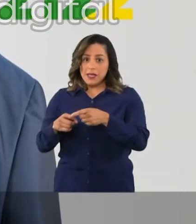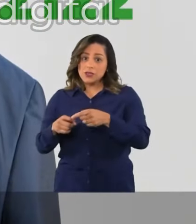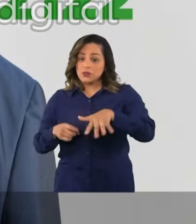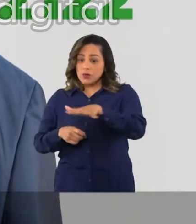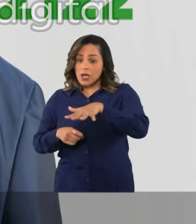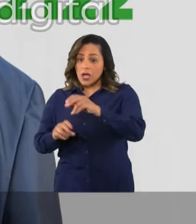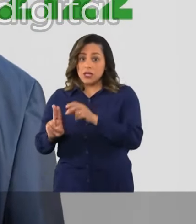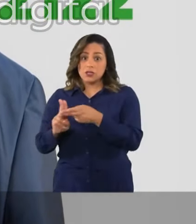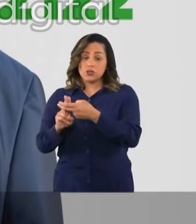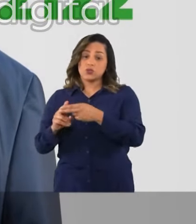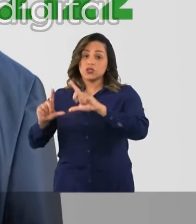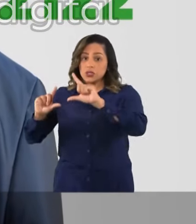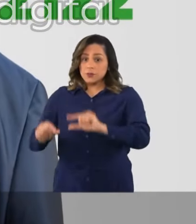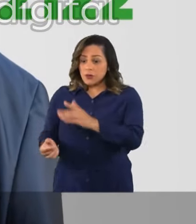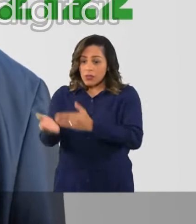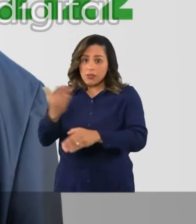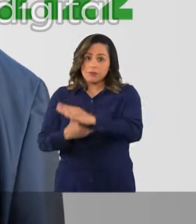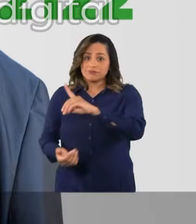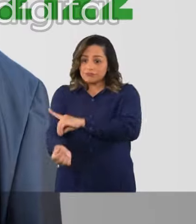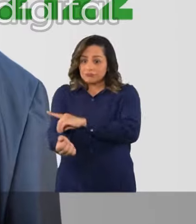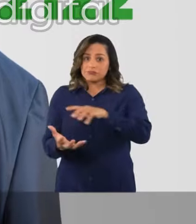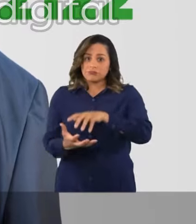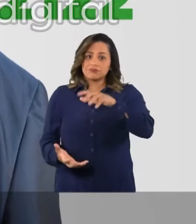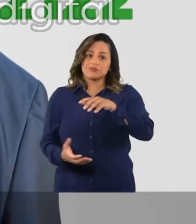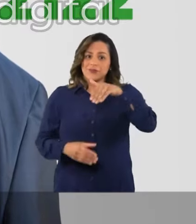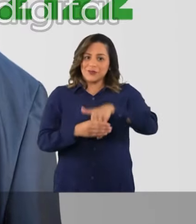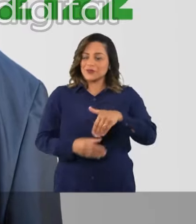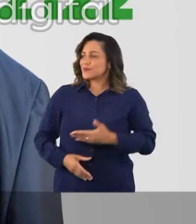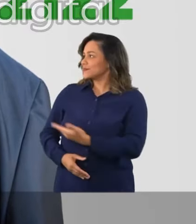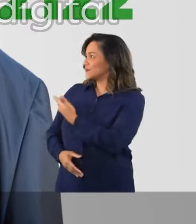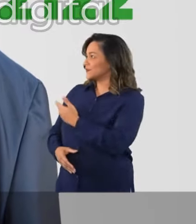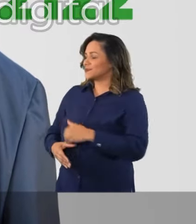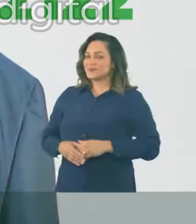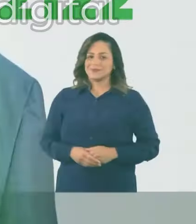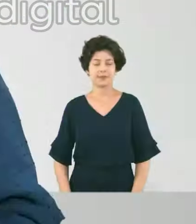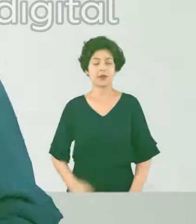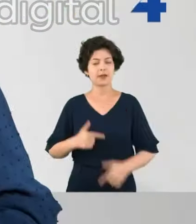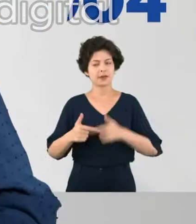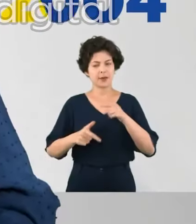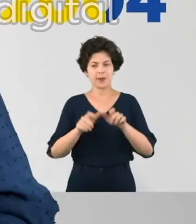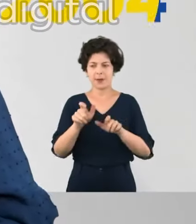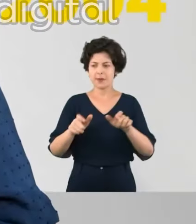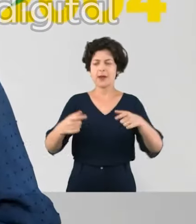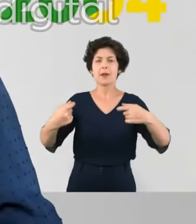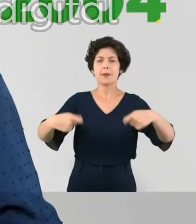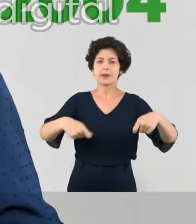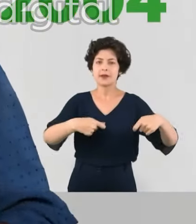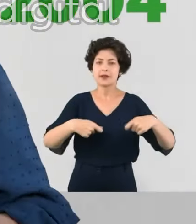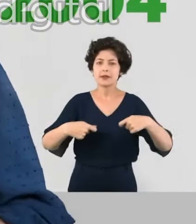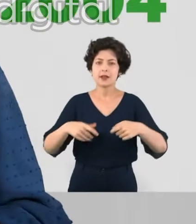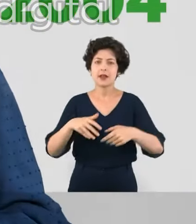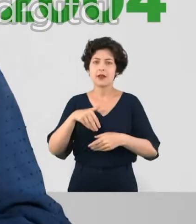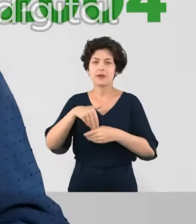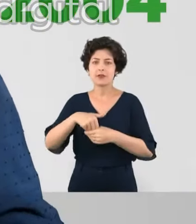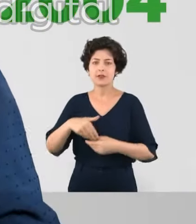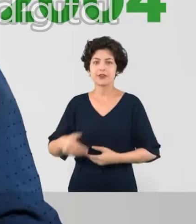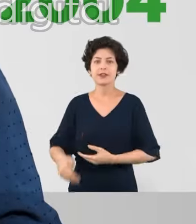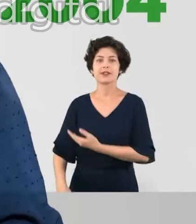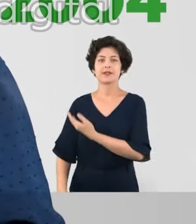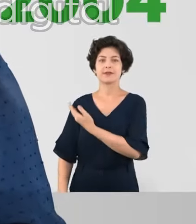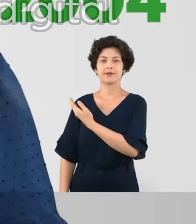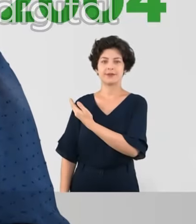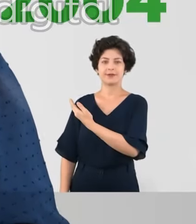SUS para diminuir amputações em idosos e diabéticos. Professor Armando Bega, 22-122. Trabalhar para quem precisa. Vote Carmen